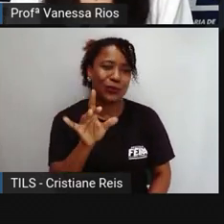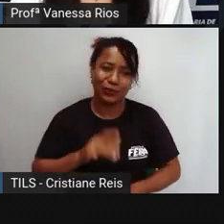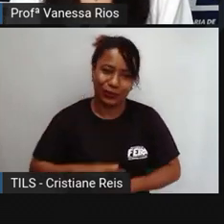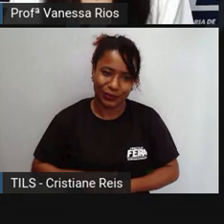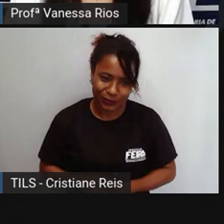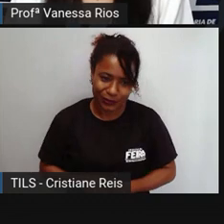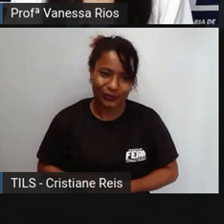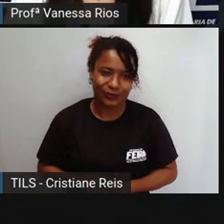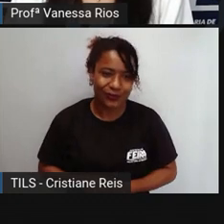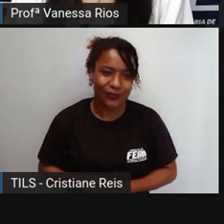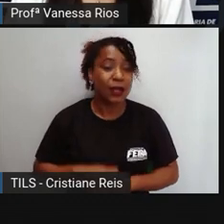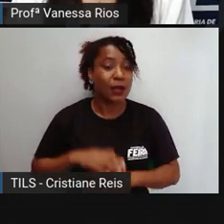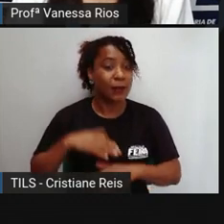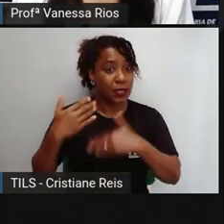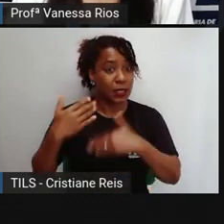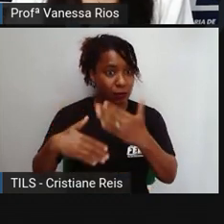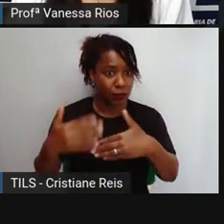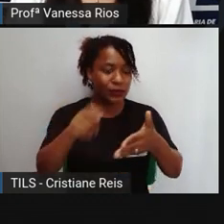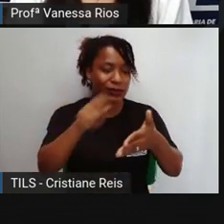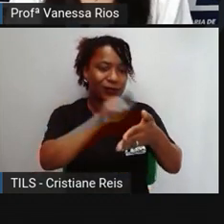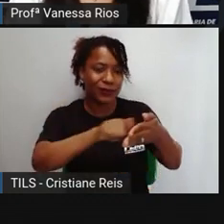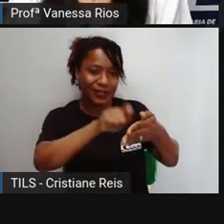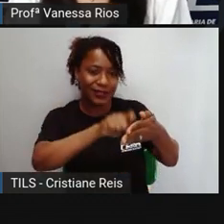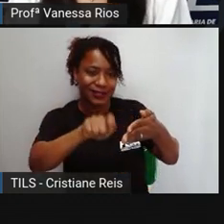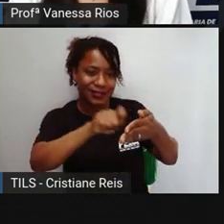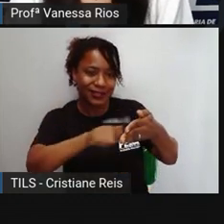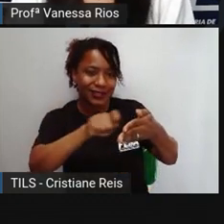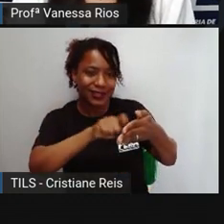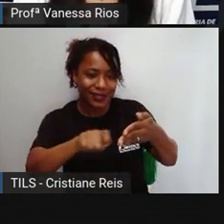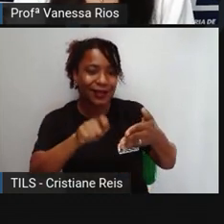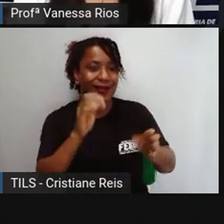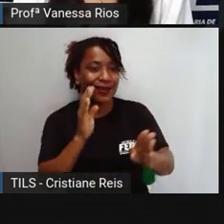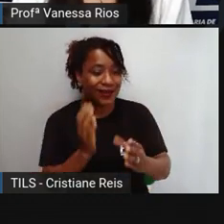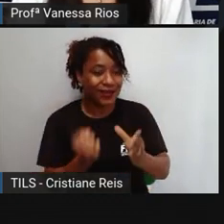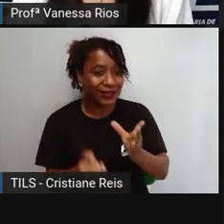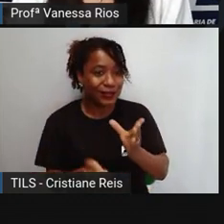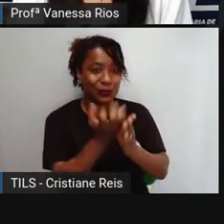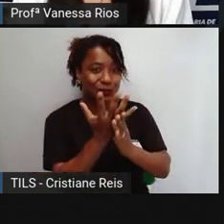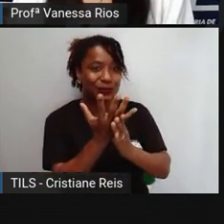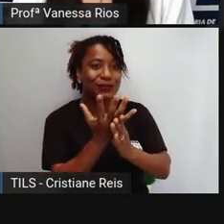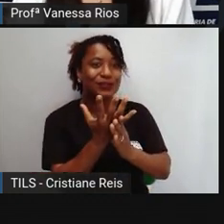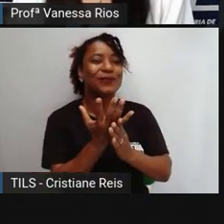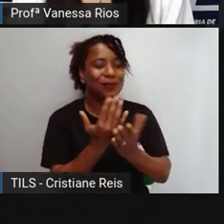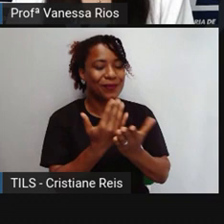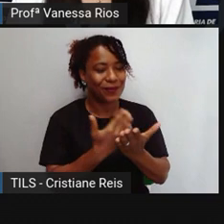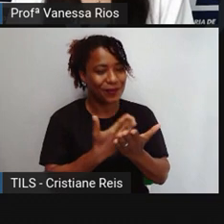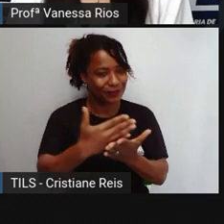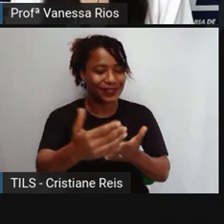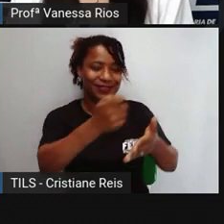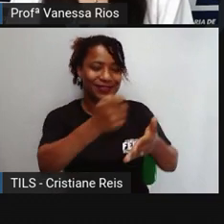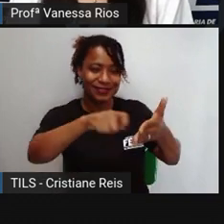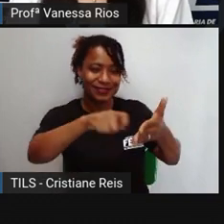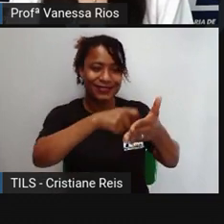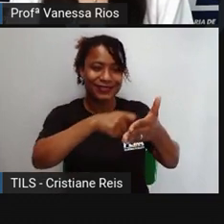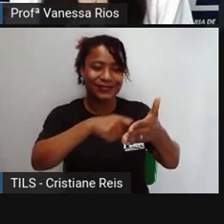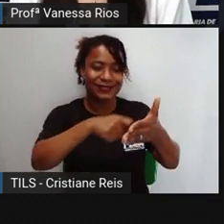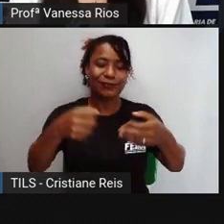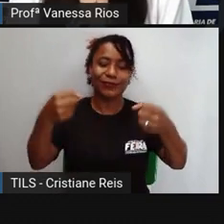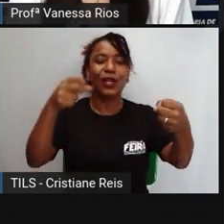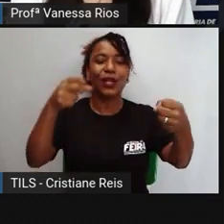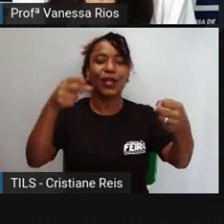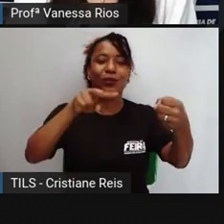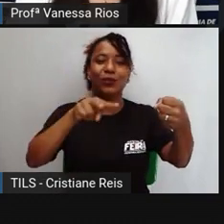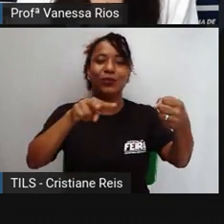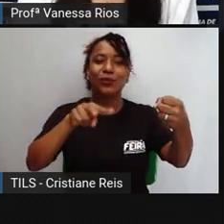partir do descobrimento da escrita, isso passa a ser registrado. Então, adquire aí a escrita passa a